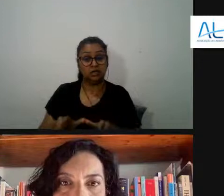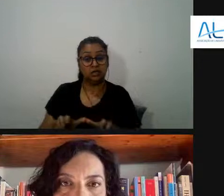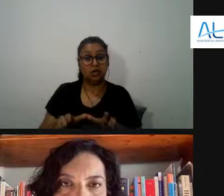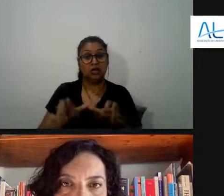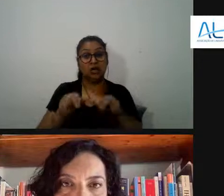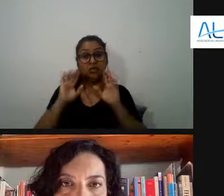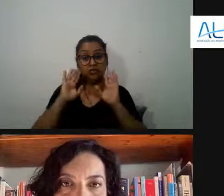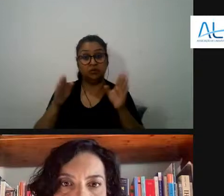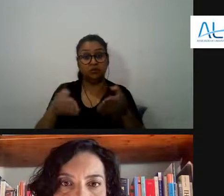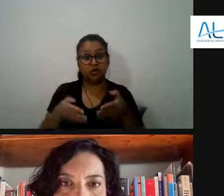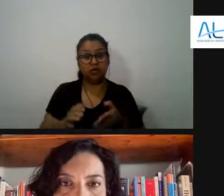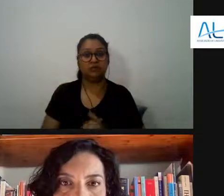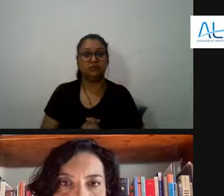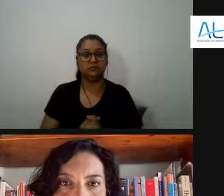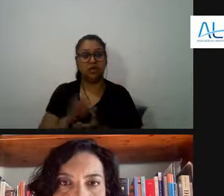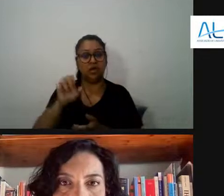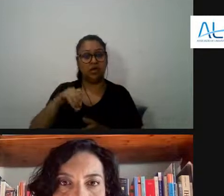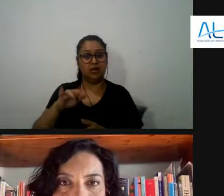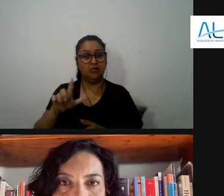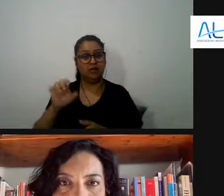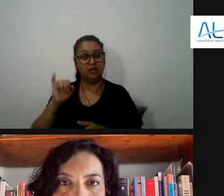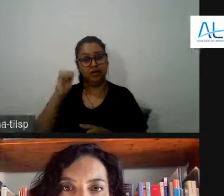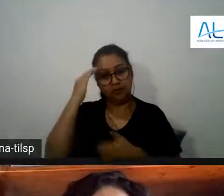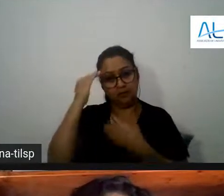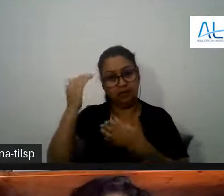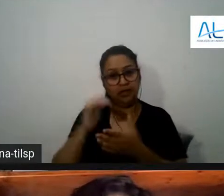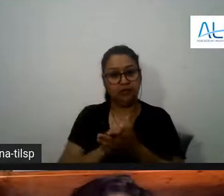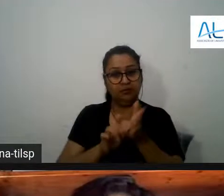obrigada Emily pela sugestão